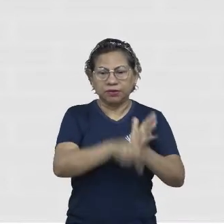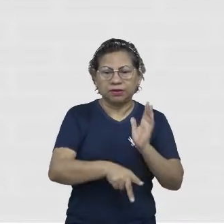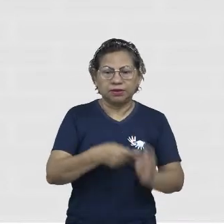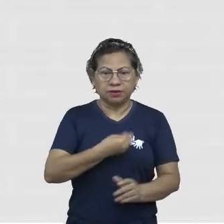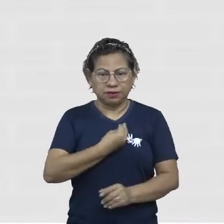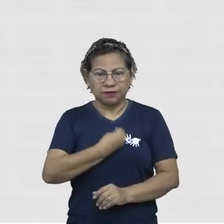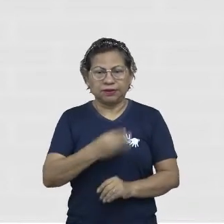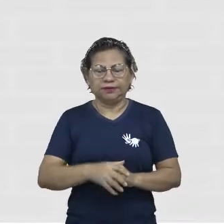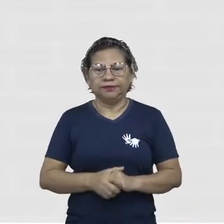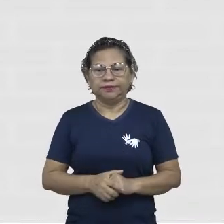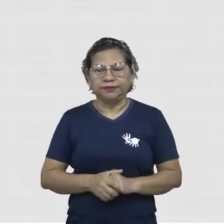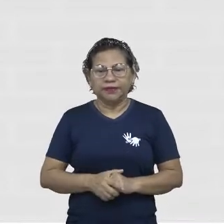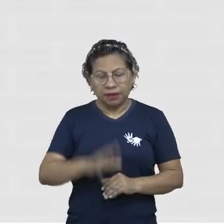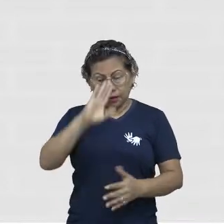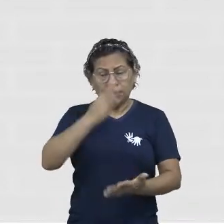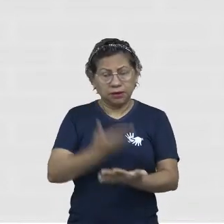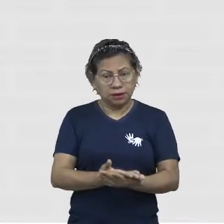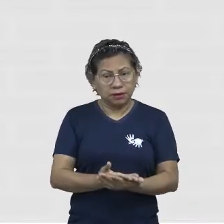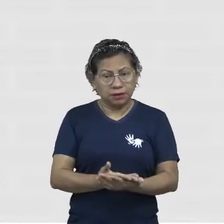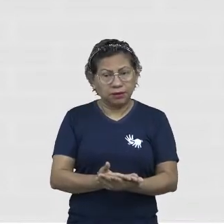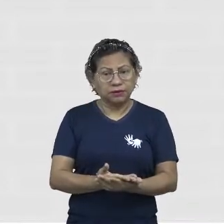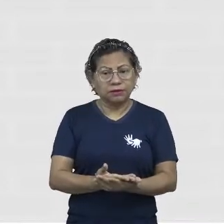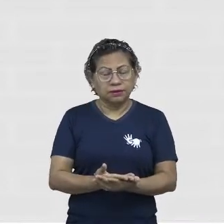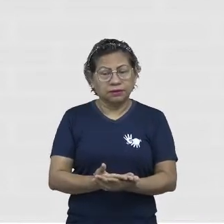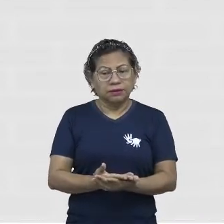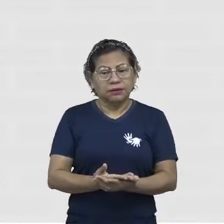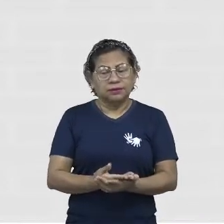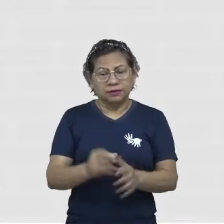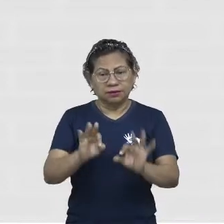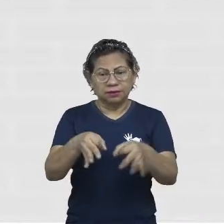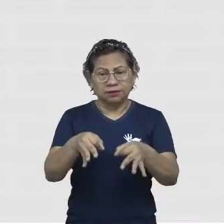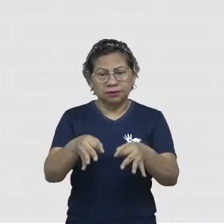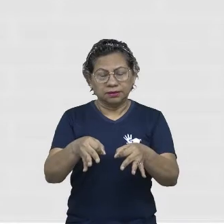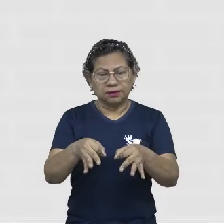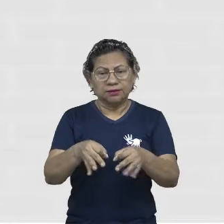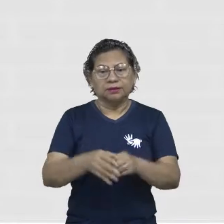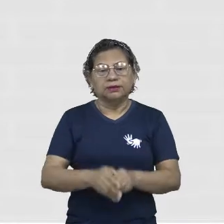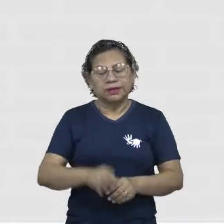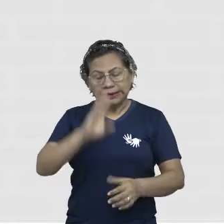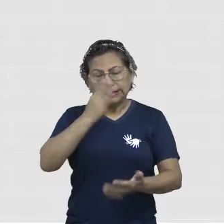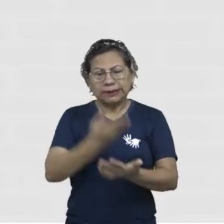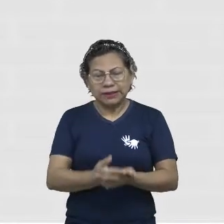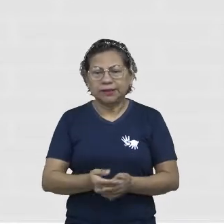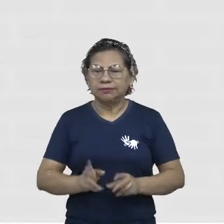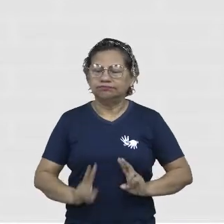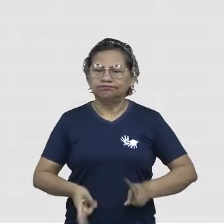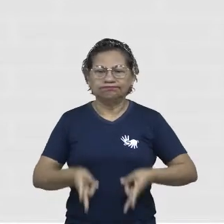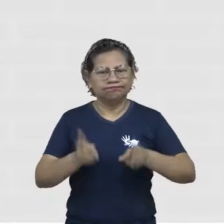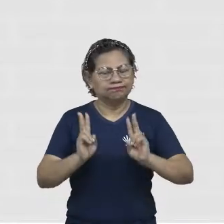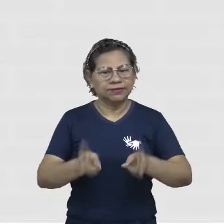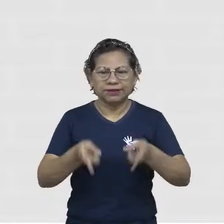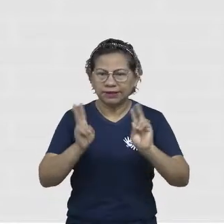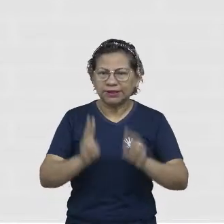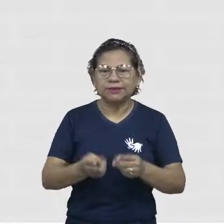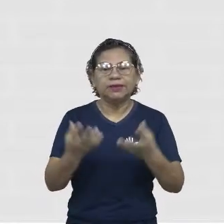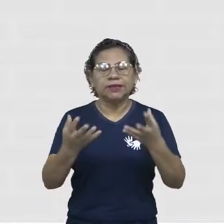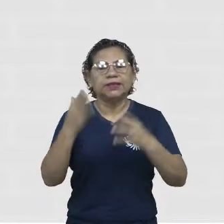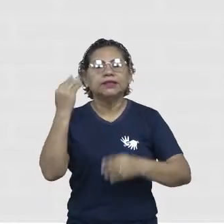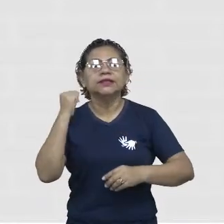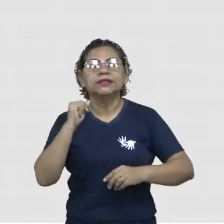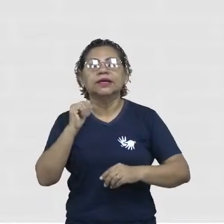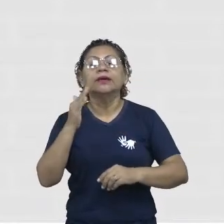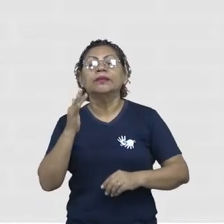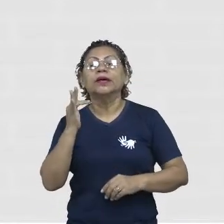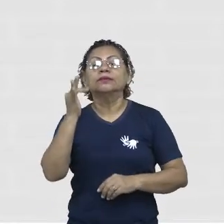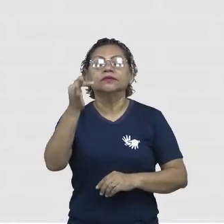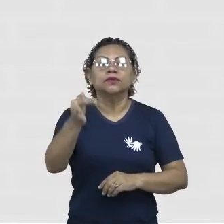E o otimismo, que não poderia faltar, certo? O otimismo, curiosidade, querer saber mais.